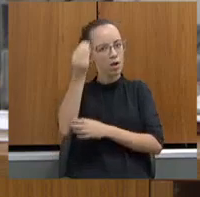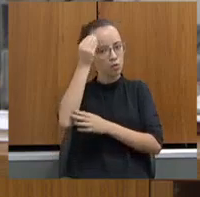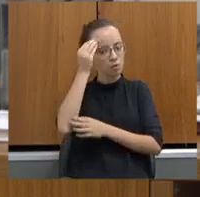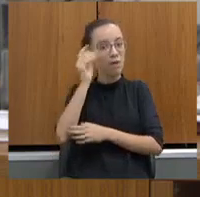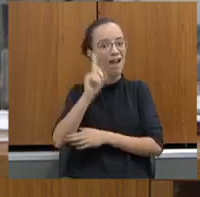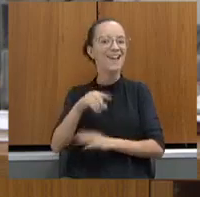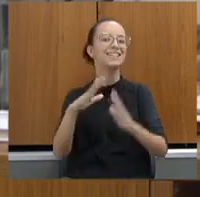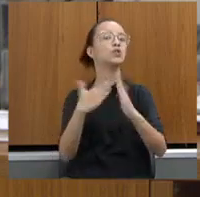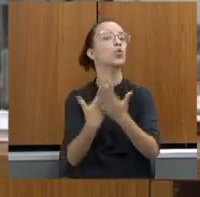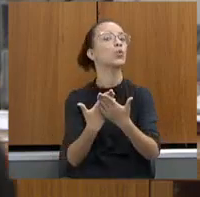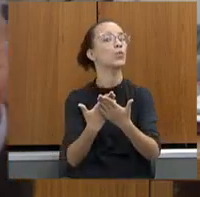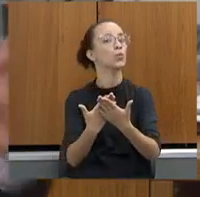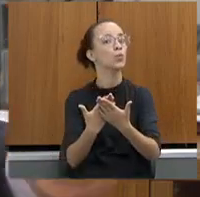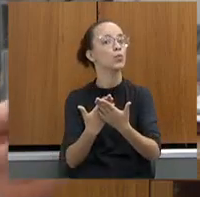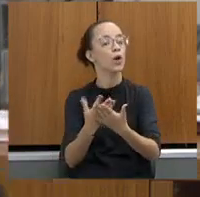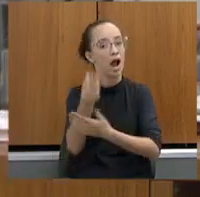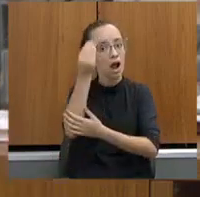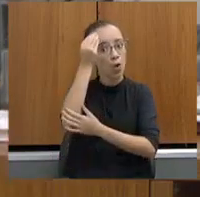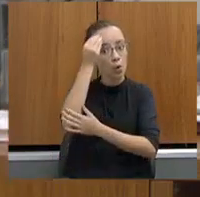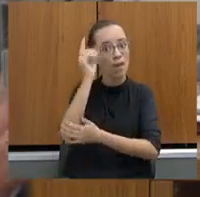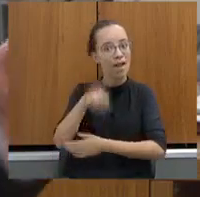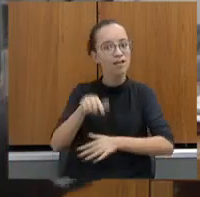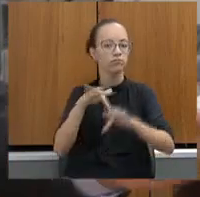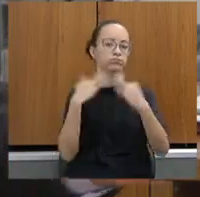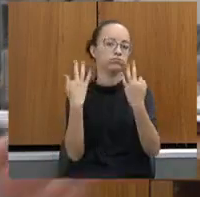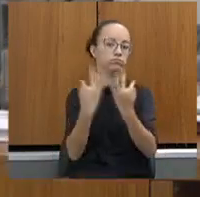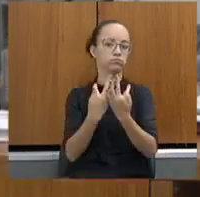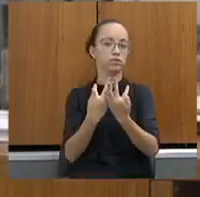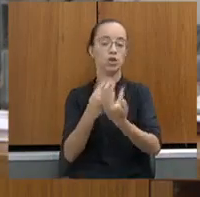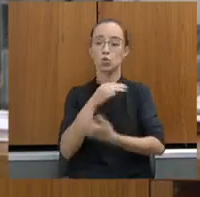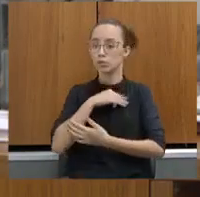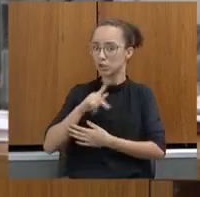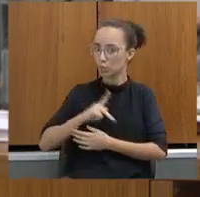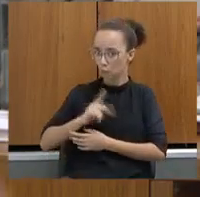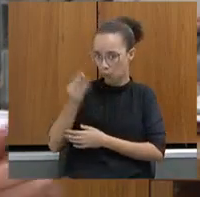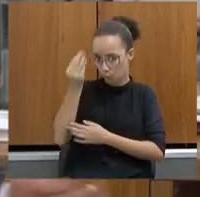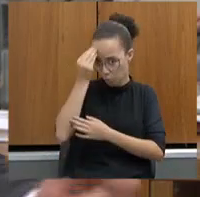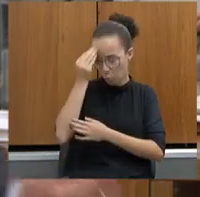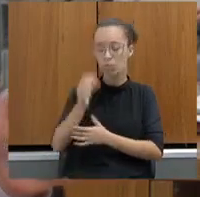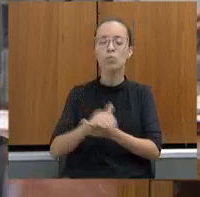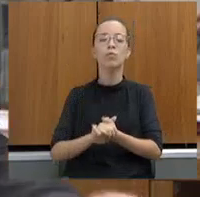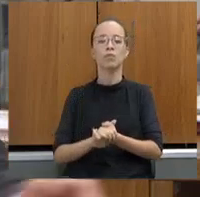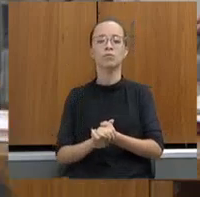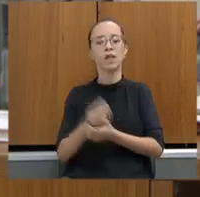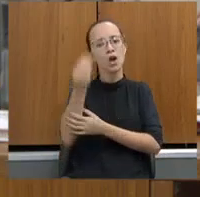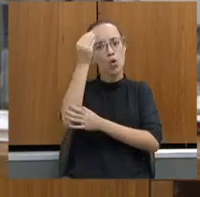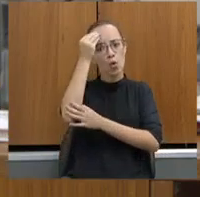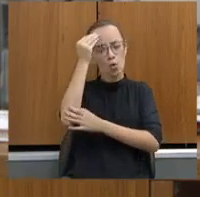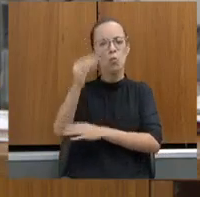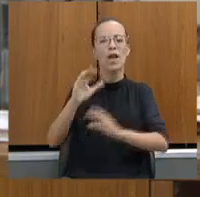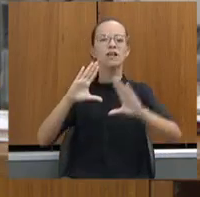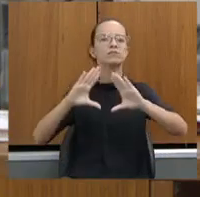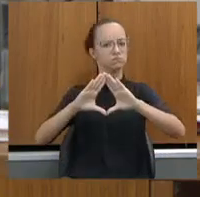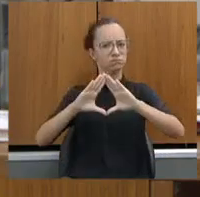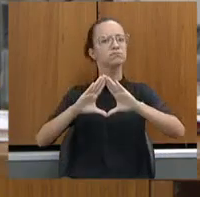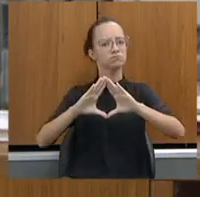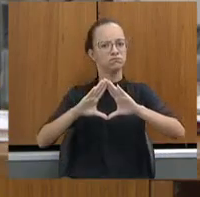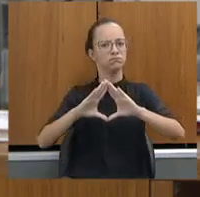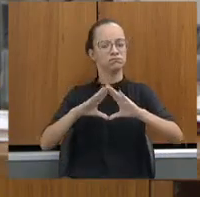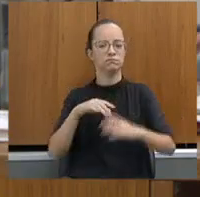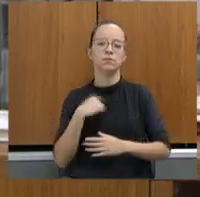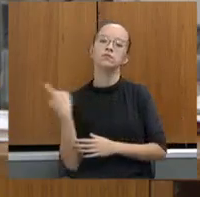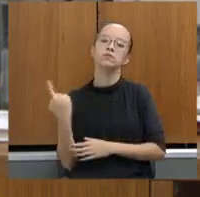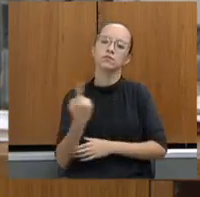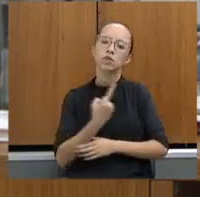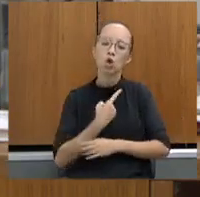é da escola, a culpa é da família, a culpa é do Ministério Público, a culpa é da Assembleia Legislativa. Nós